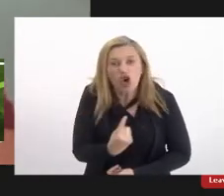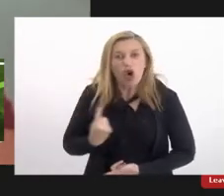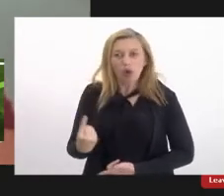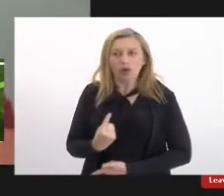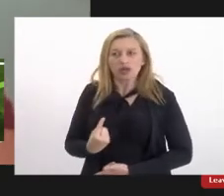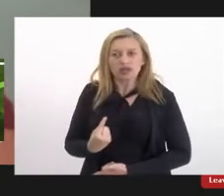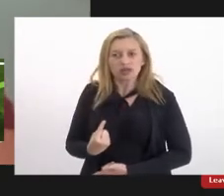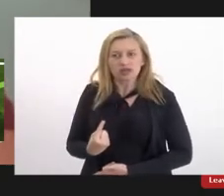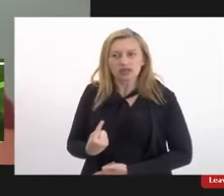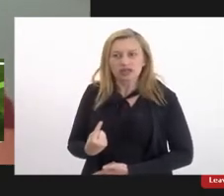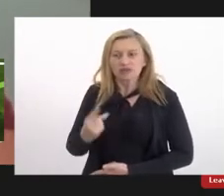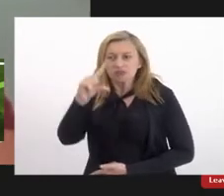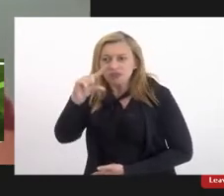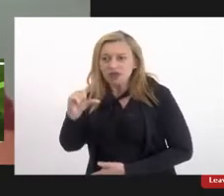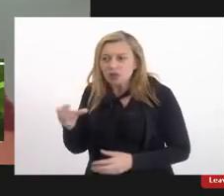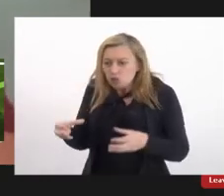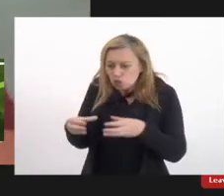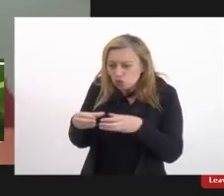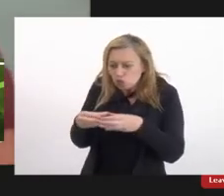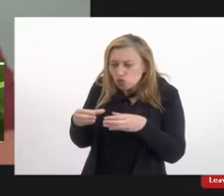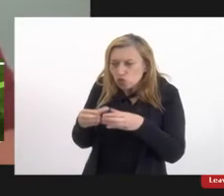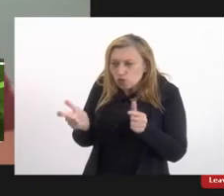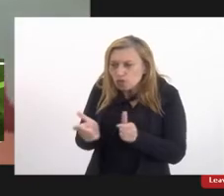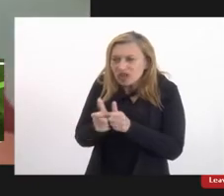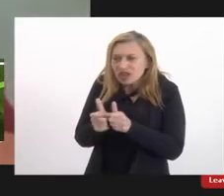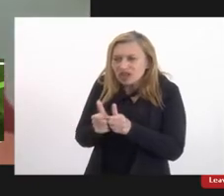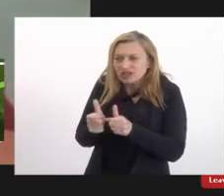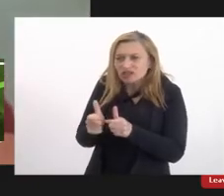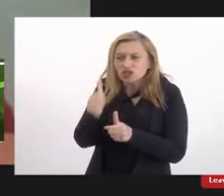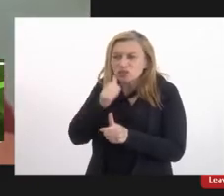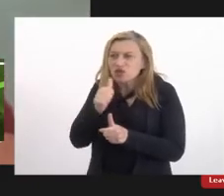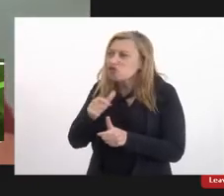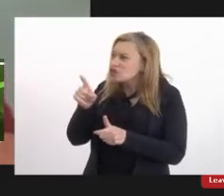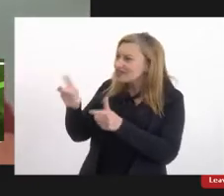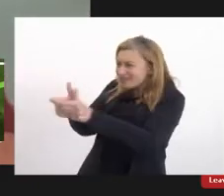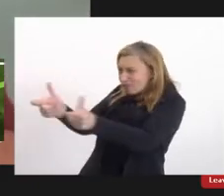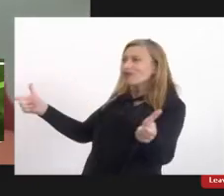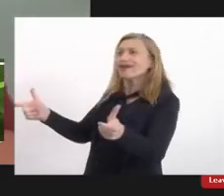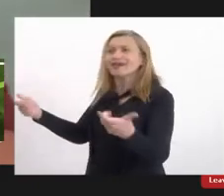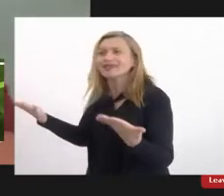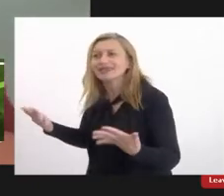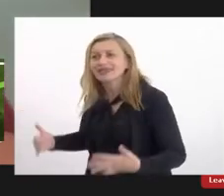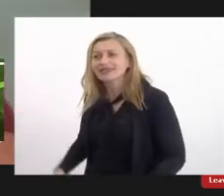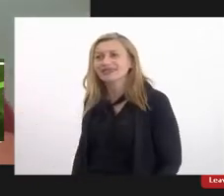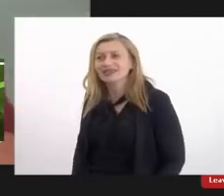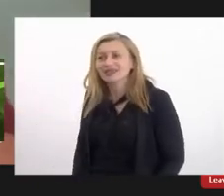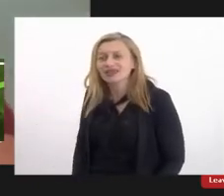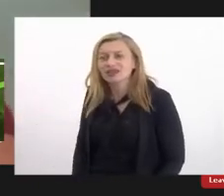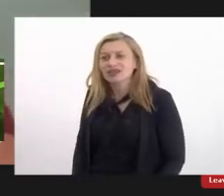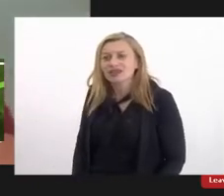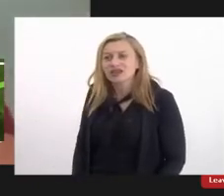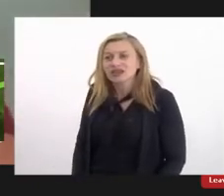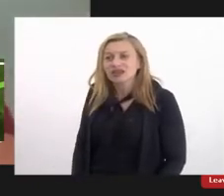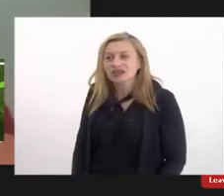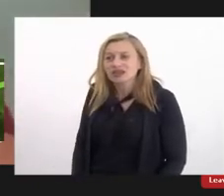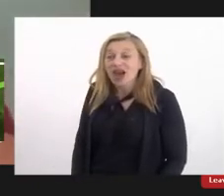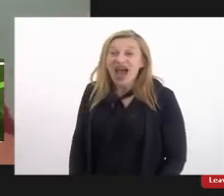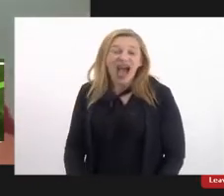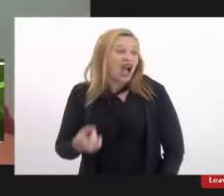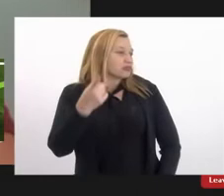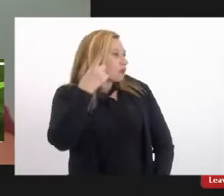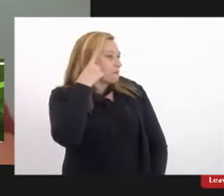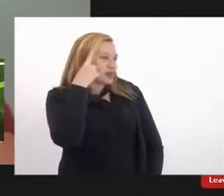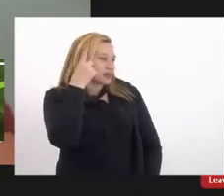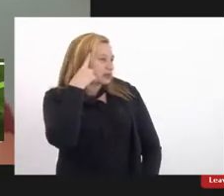as mini é porque vocês são as grandes perceberam ah nós não tínhamos pensado nessa